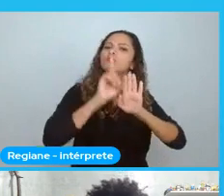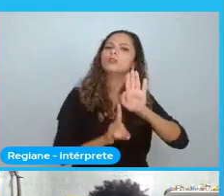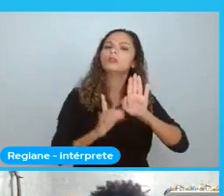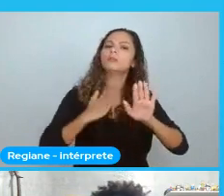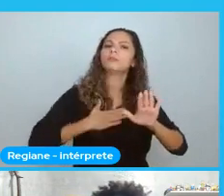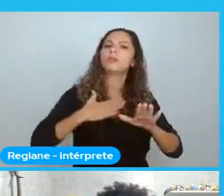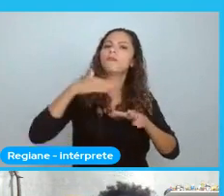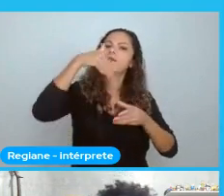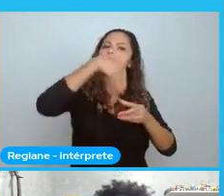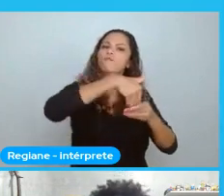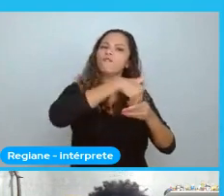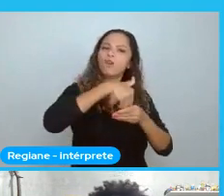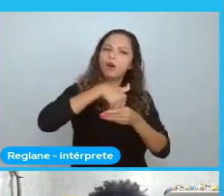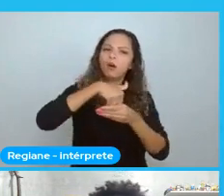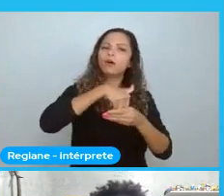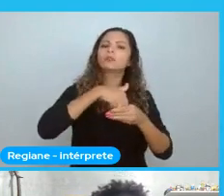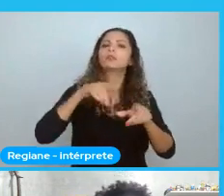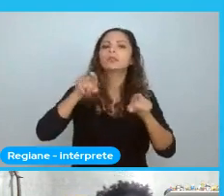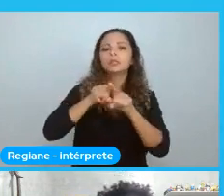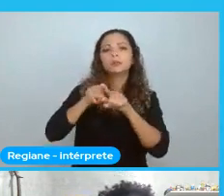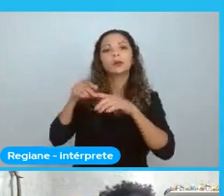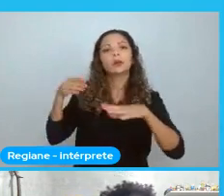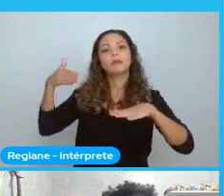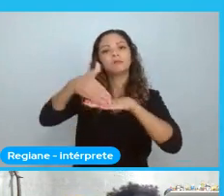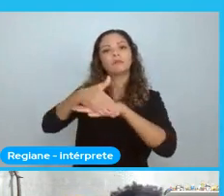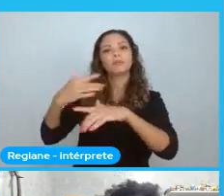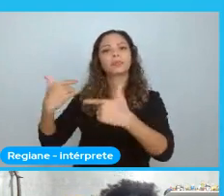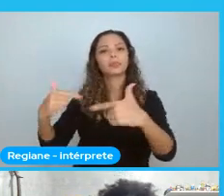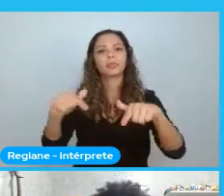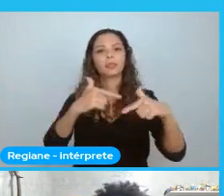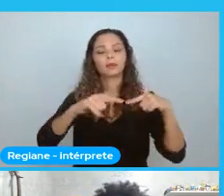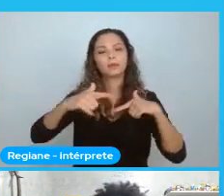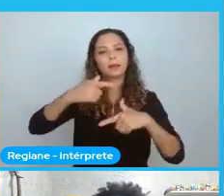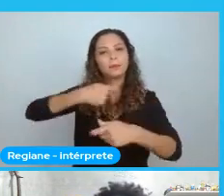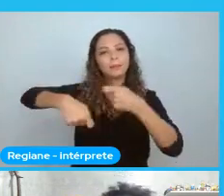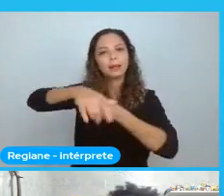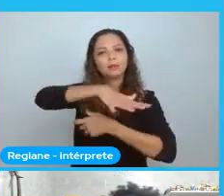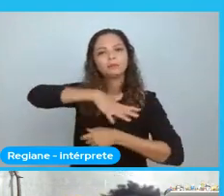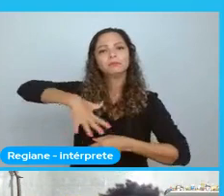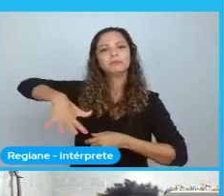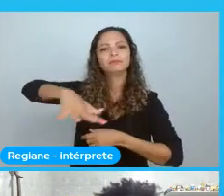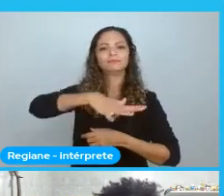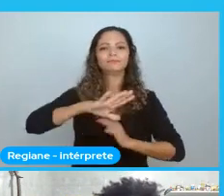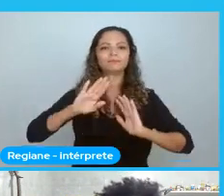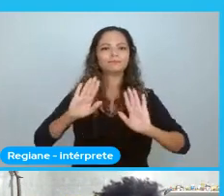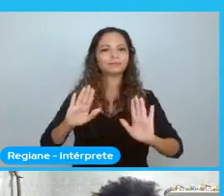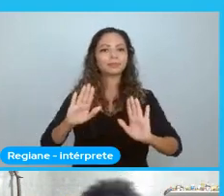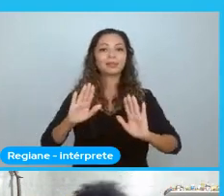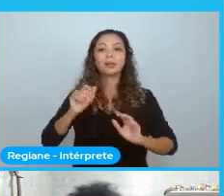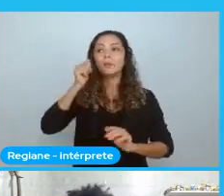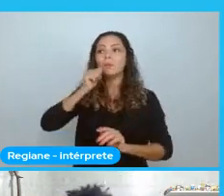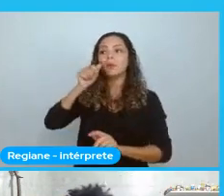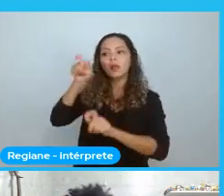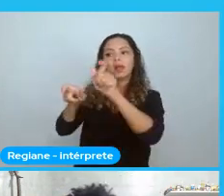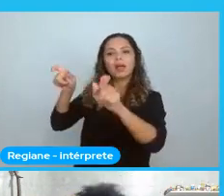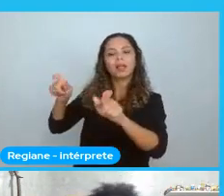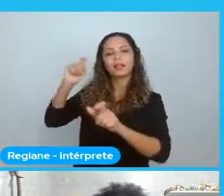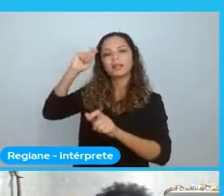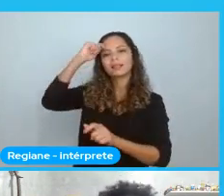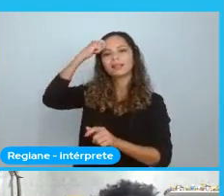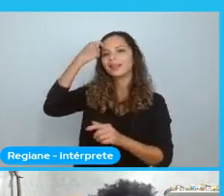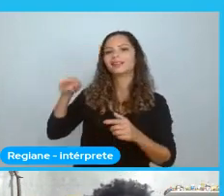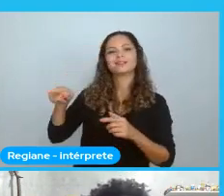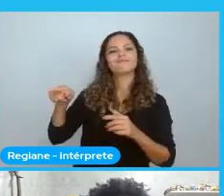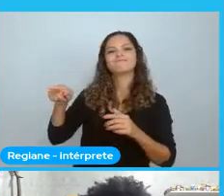Participar. Do mercado de trabalho. E aí. Eram pautas. Que não conseguiam. Alcançar as mulheres negras. Porque aí. Quando as mulheres brancas.